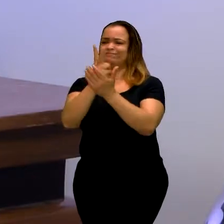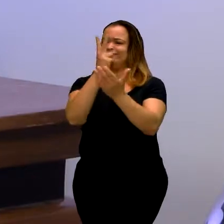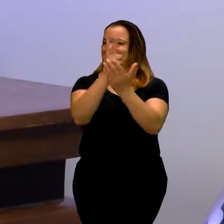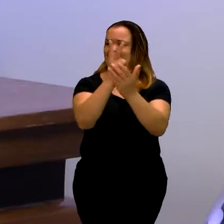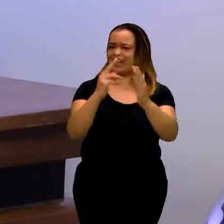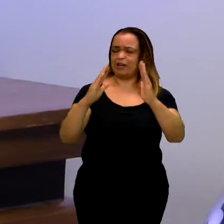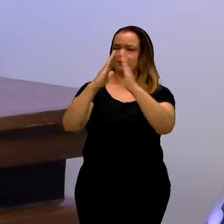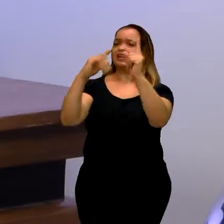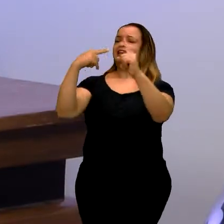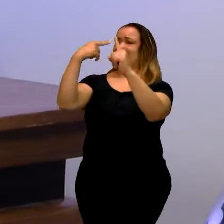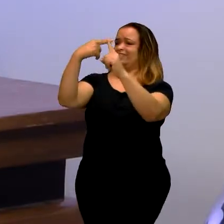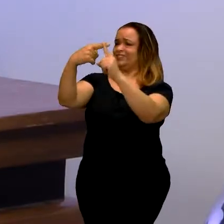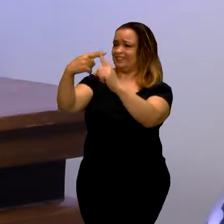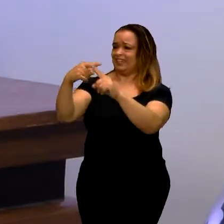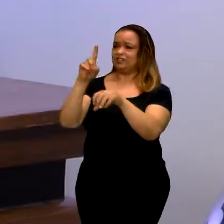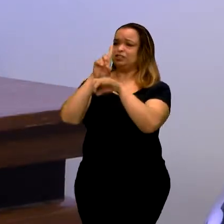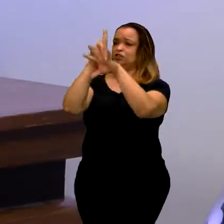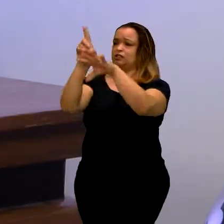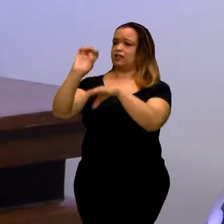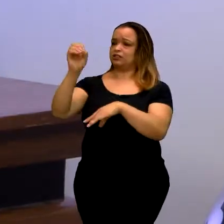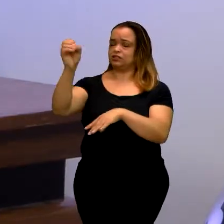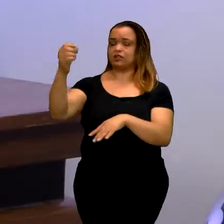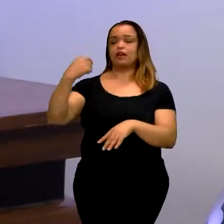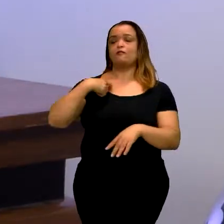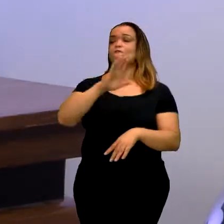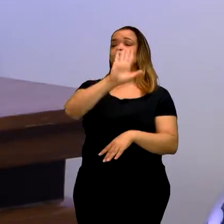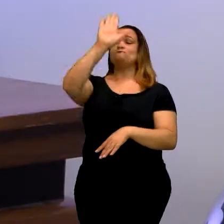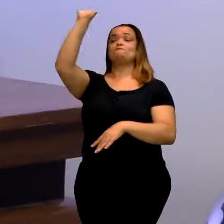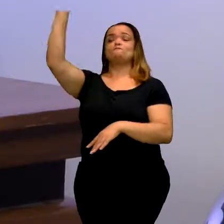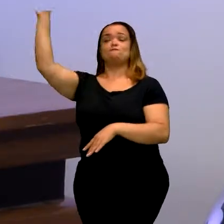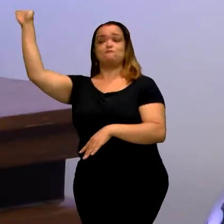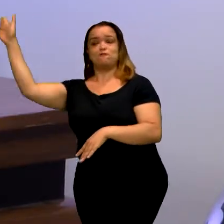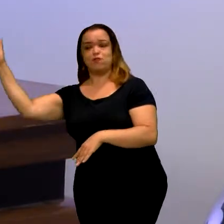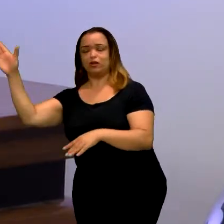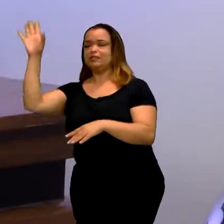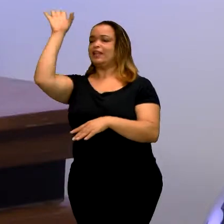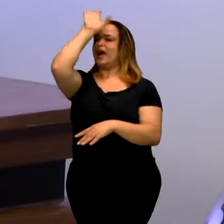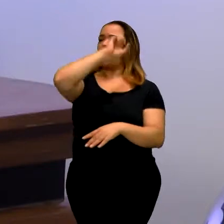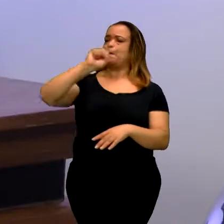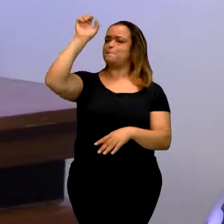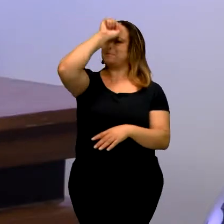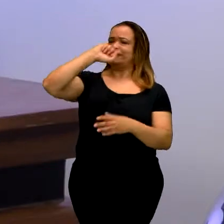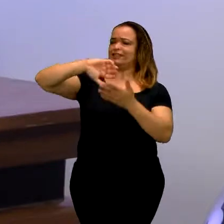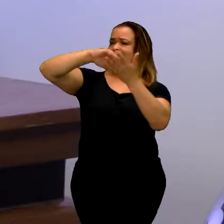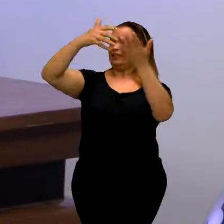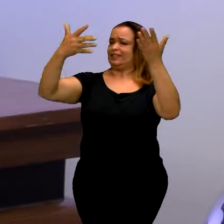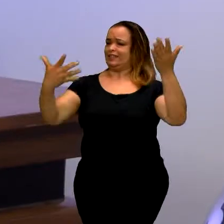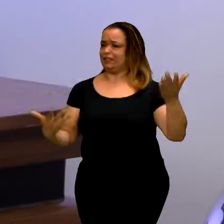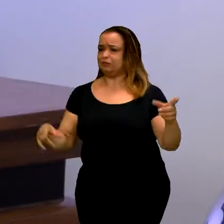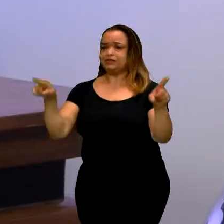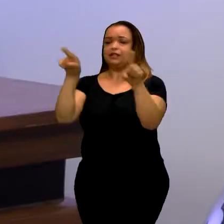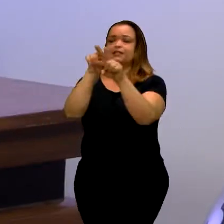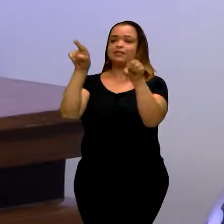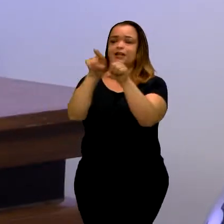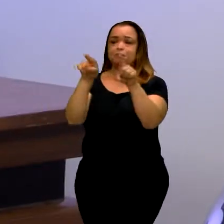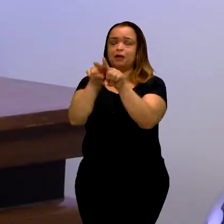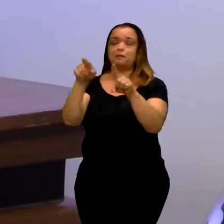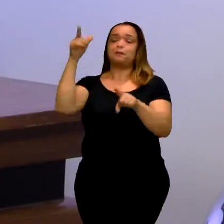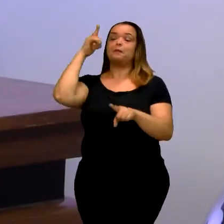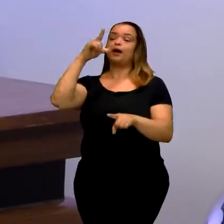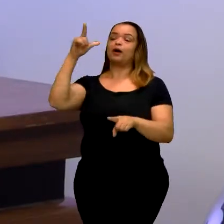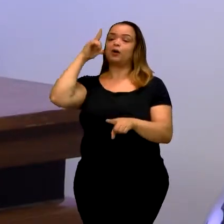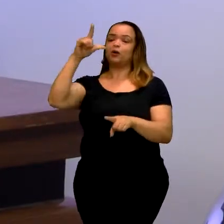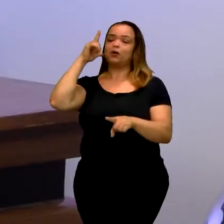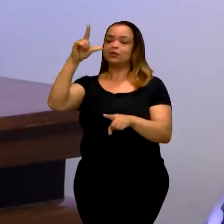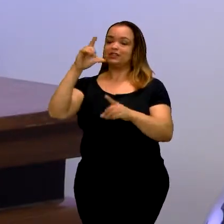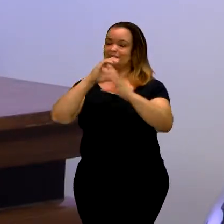Diocese de Osasco, e ela foi ali para poder aprender a língua de sinais também, para poder, posteriormente,